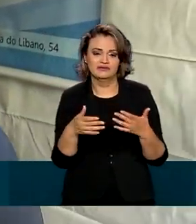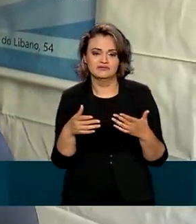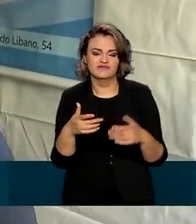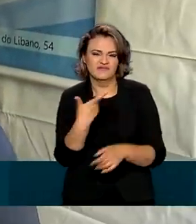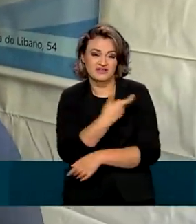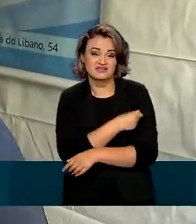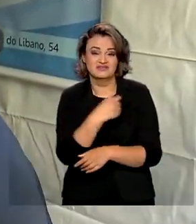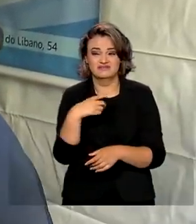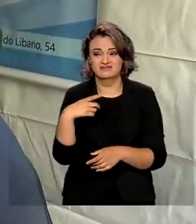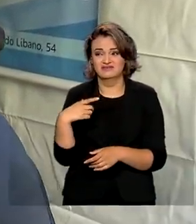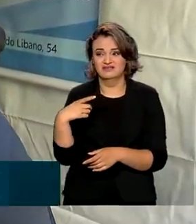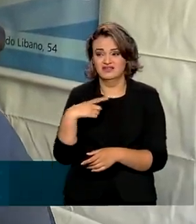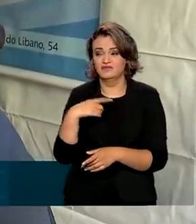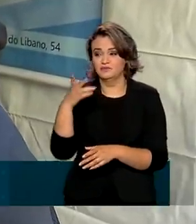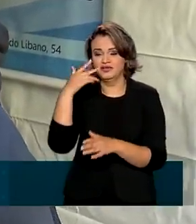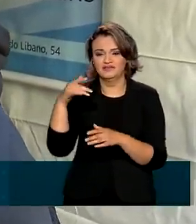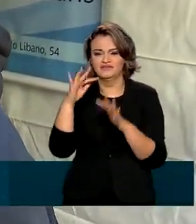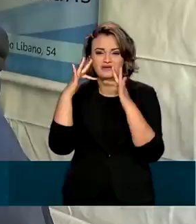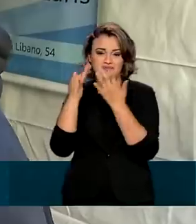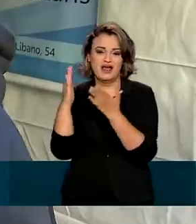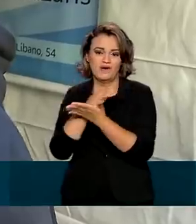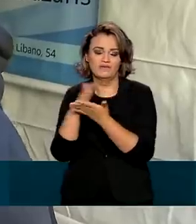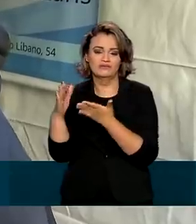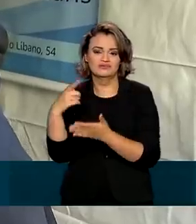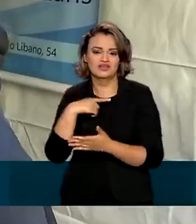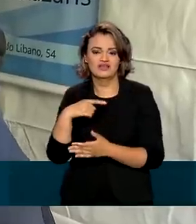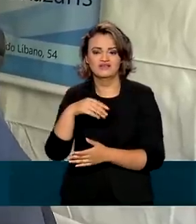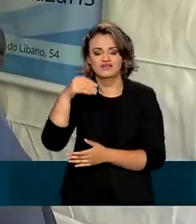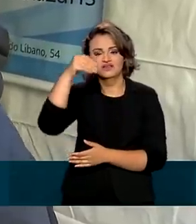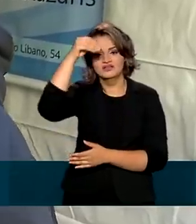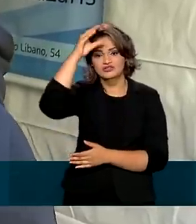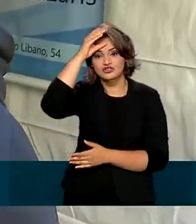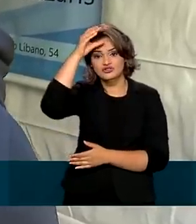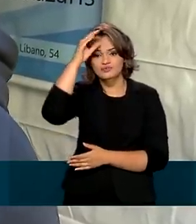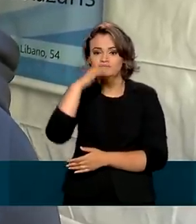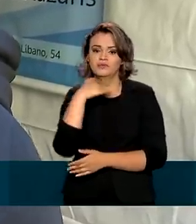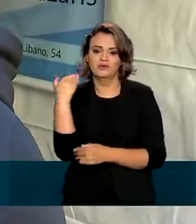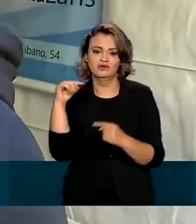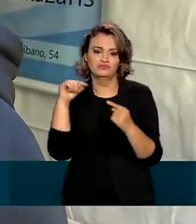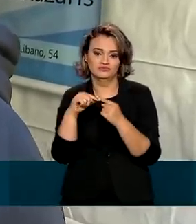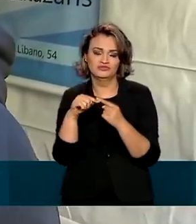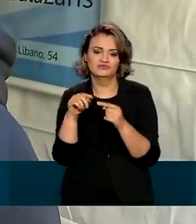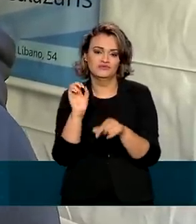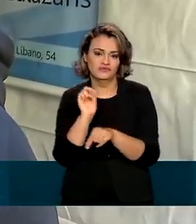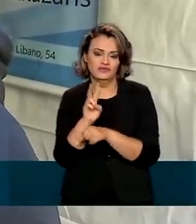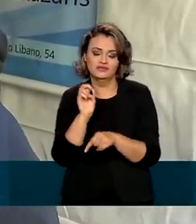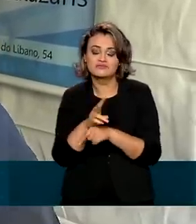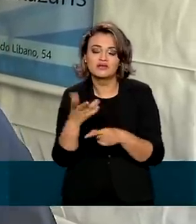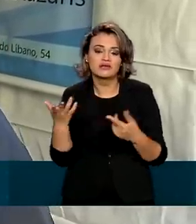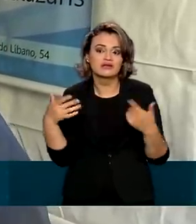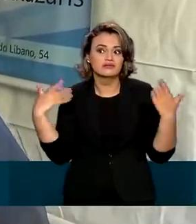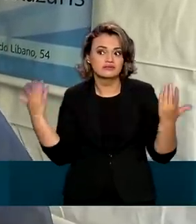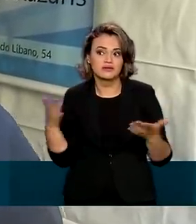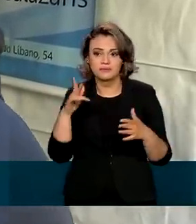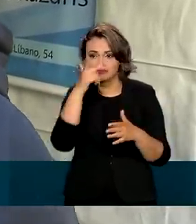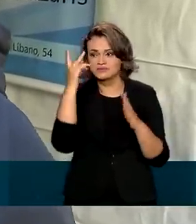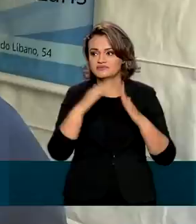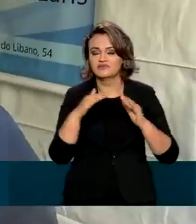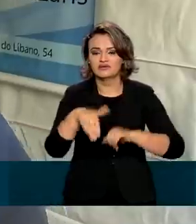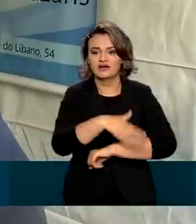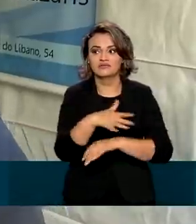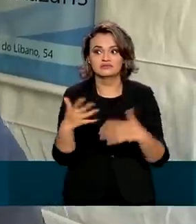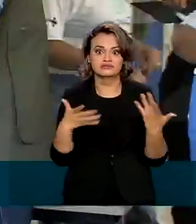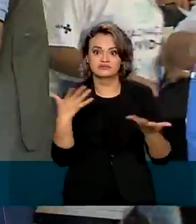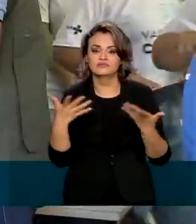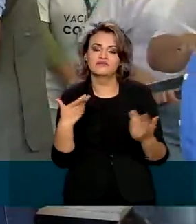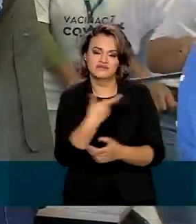já tenho um parente que já teve esse problema, já tive um tio também que faleceu por causa desse coronavírus e, até então, para nós que estávamos aqui na rua, é